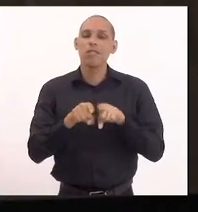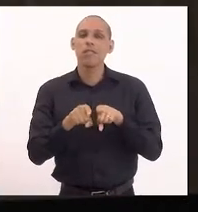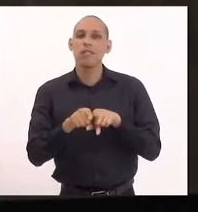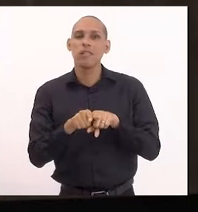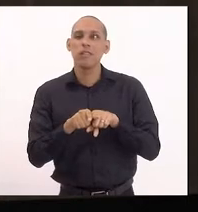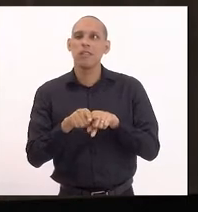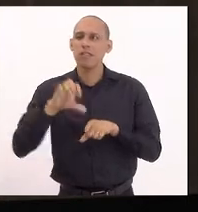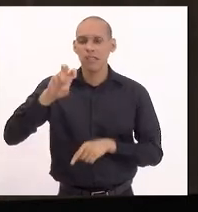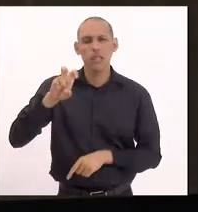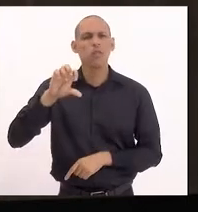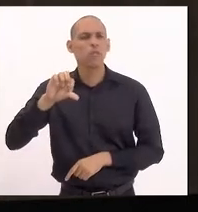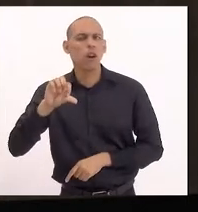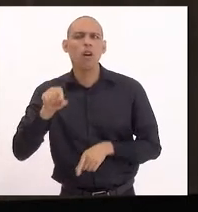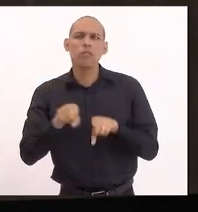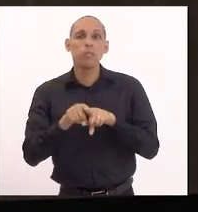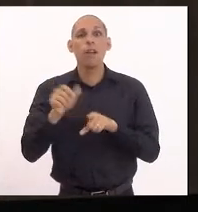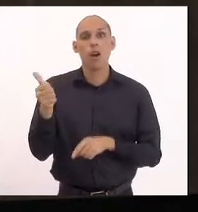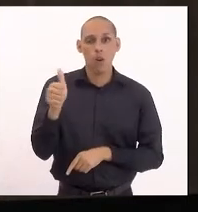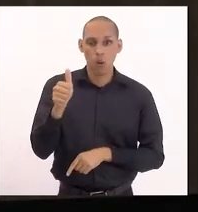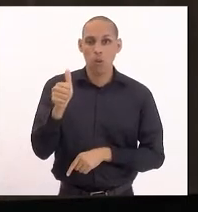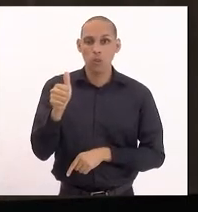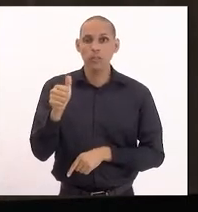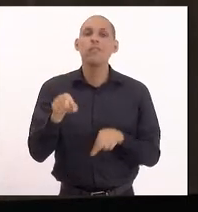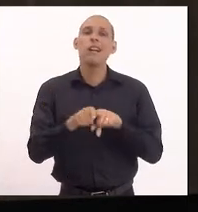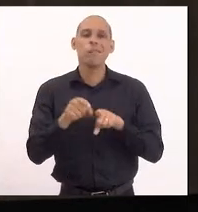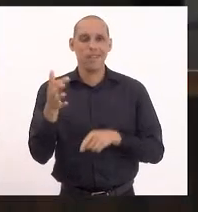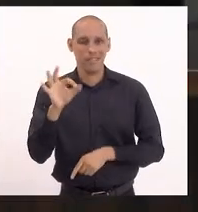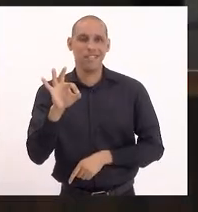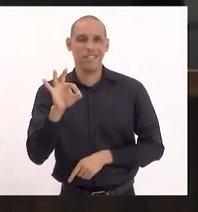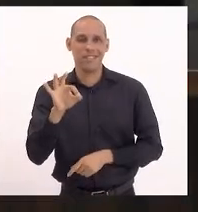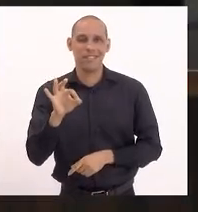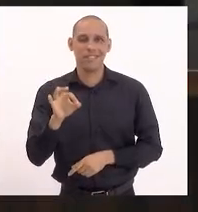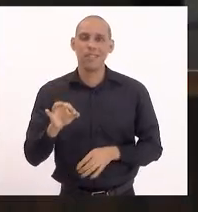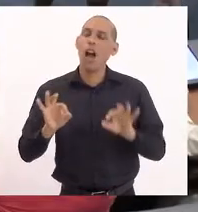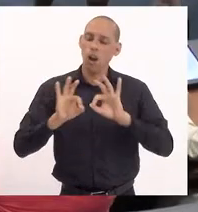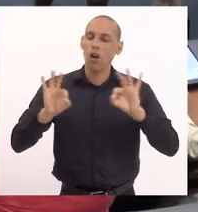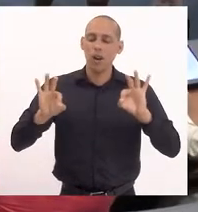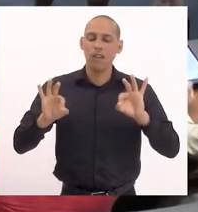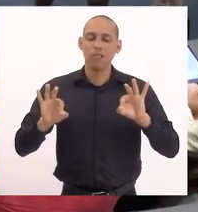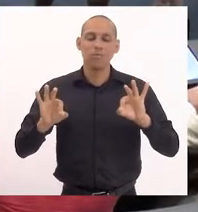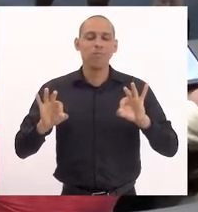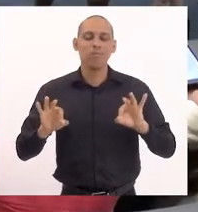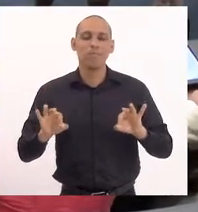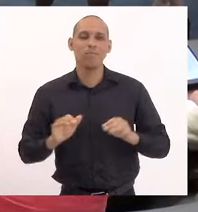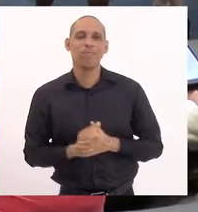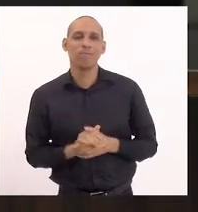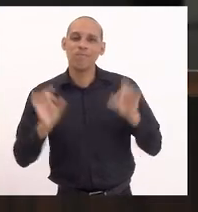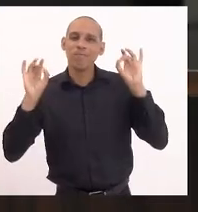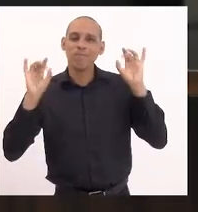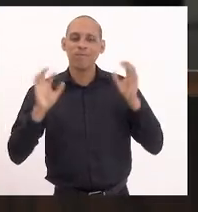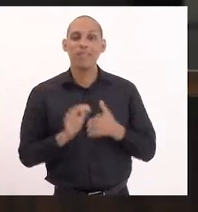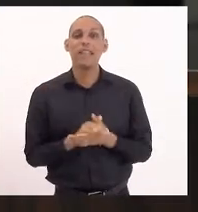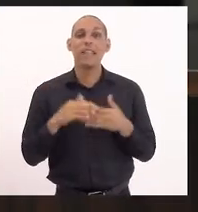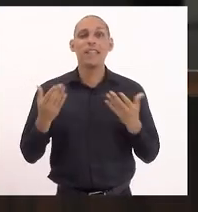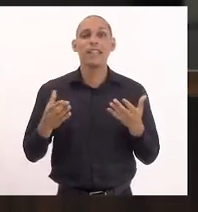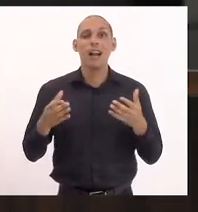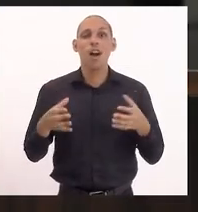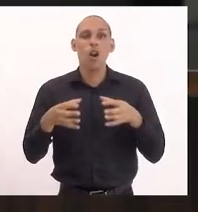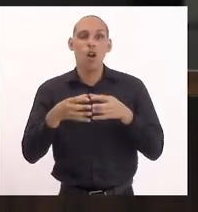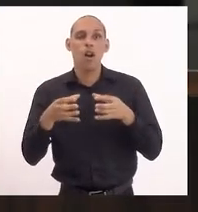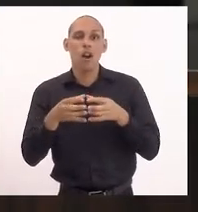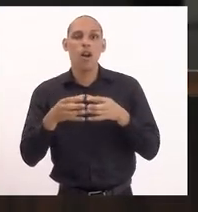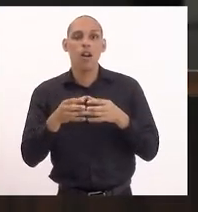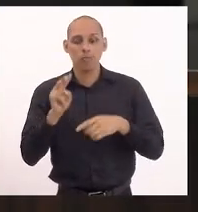com as 5, 9, 11 e 10. Ok. Ótimo. Excelente. Pela Comissão de Defesa dos Direitos Humanos, deputada Dani